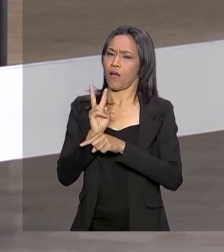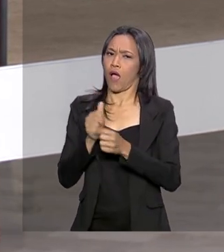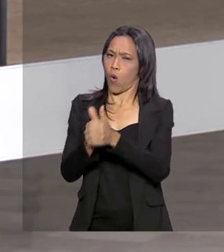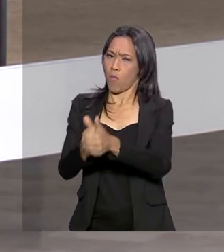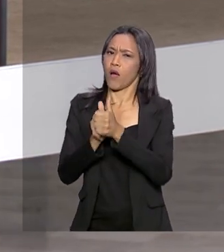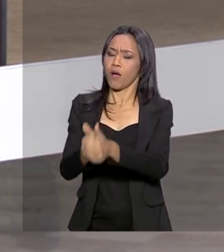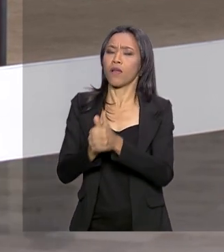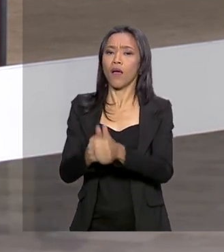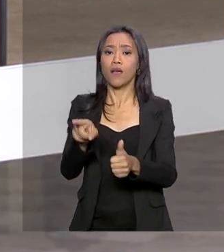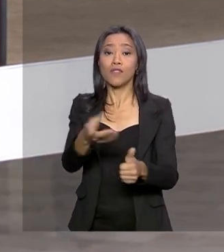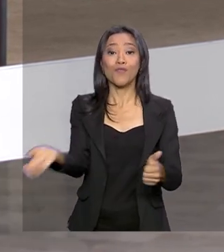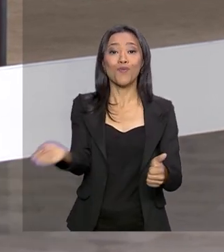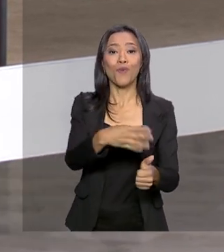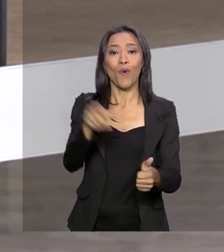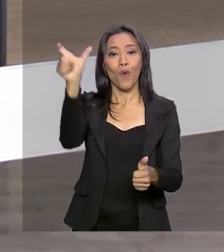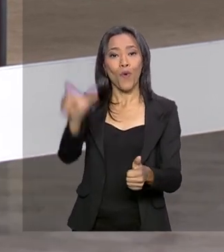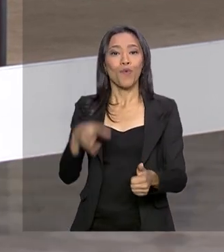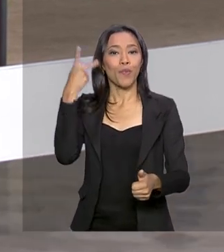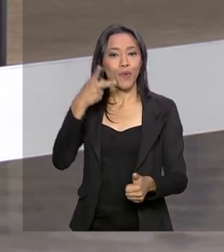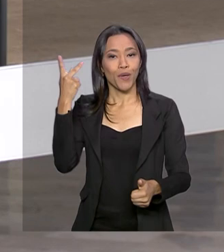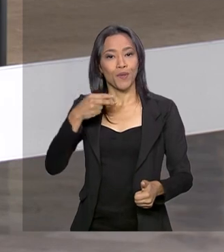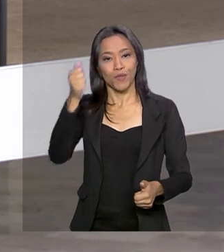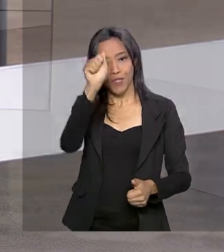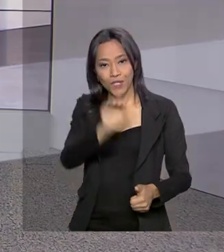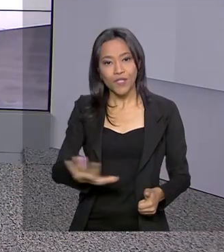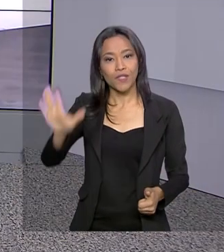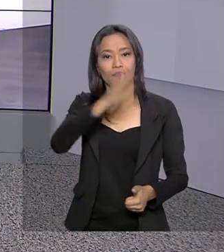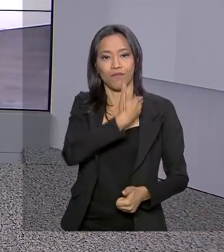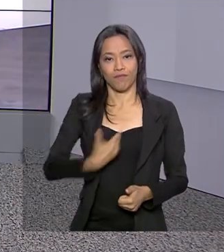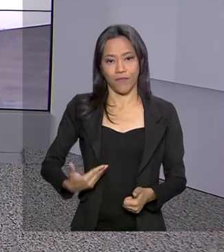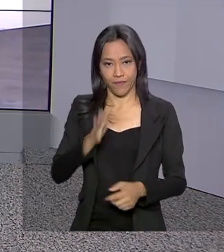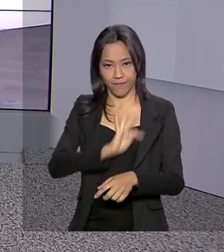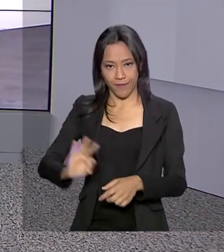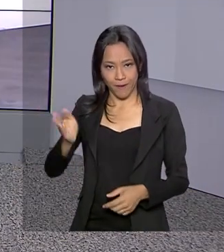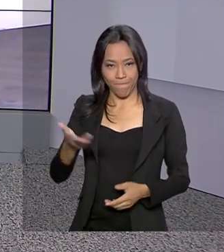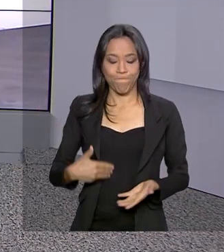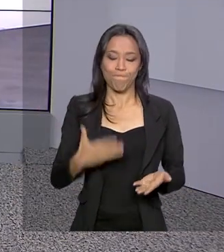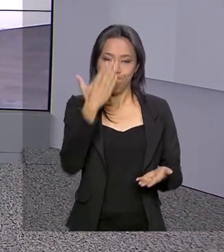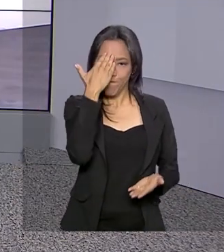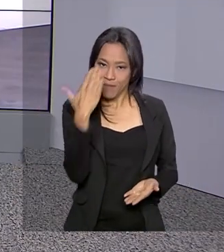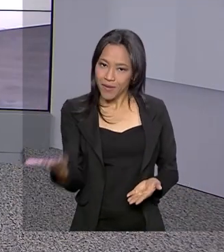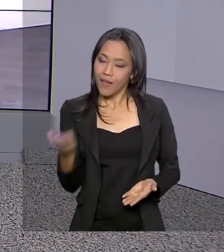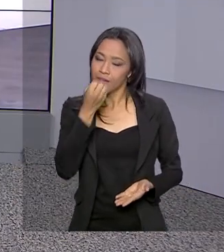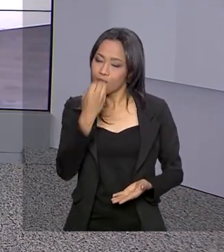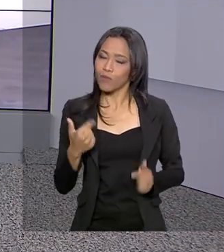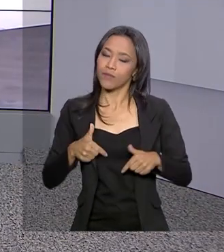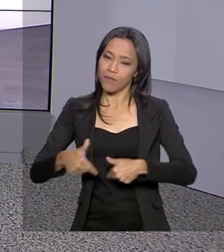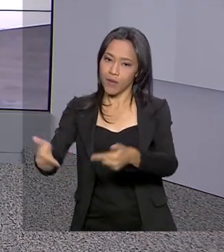posse do novo Procurador-Geral da República. Mara. Obrigada, Luciana. Bom trabalho aí para você.